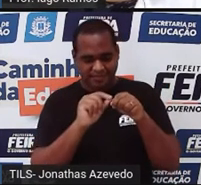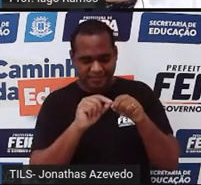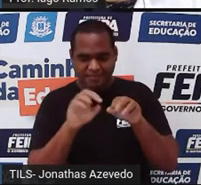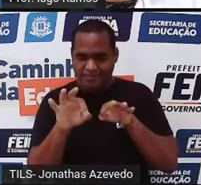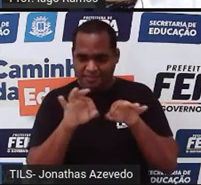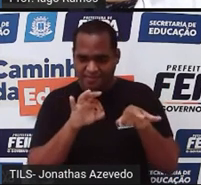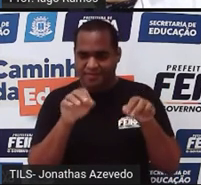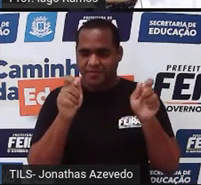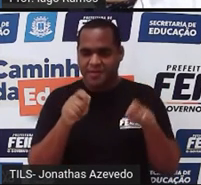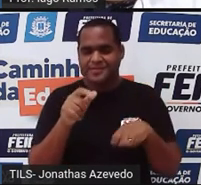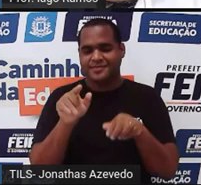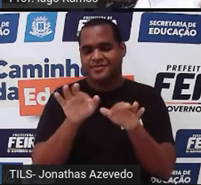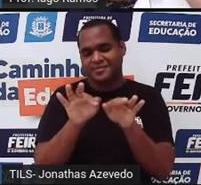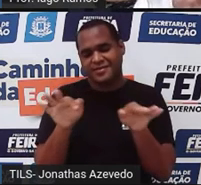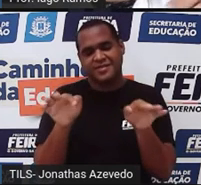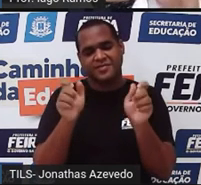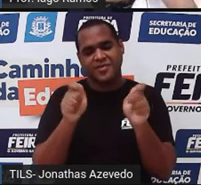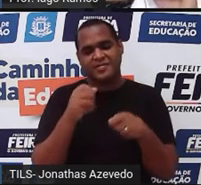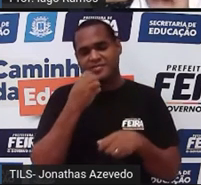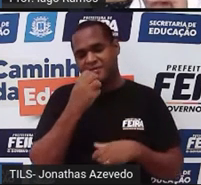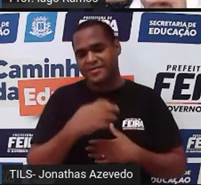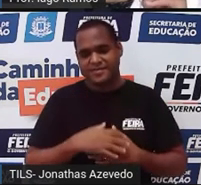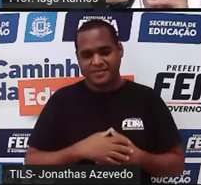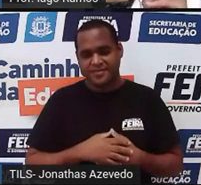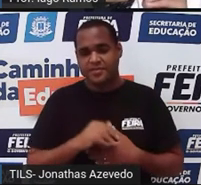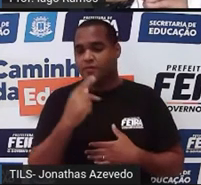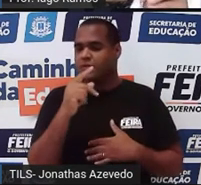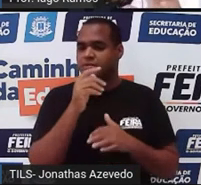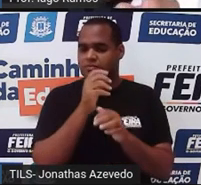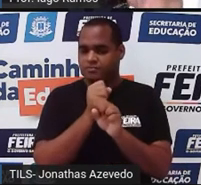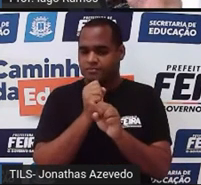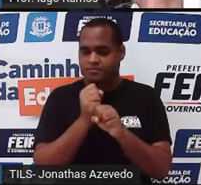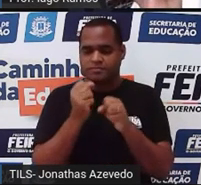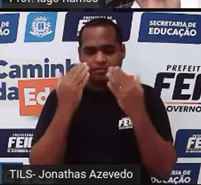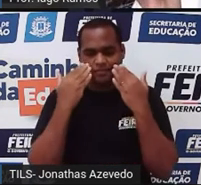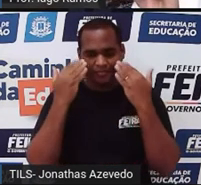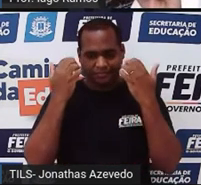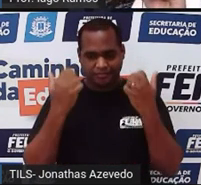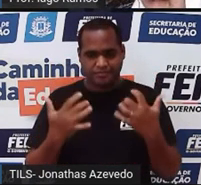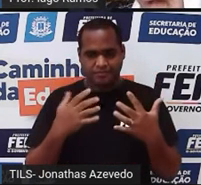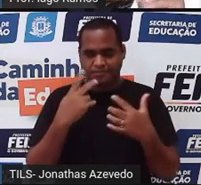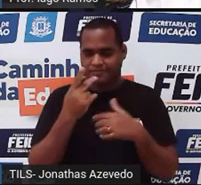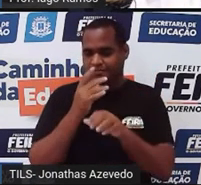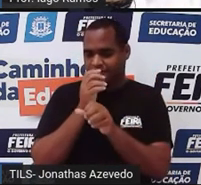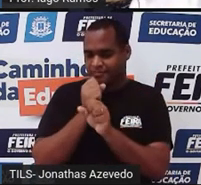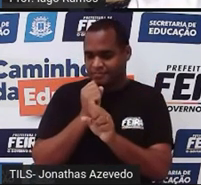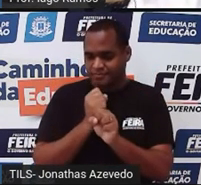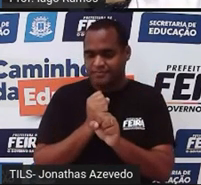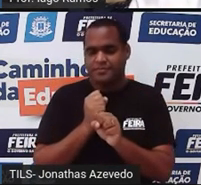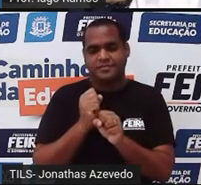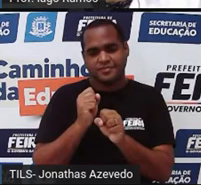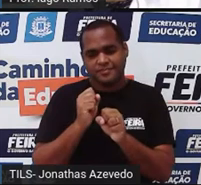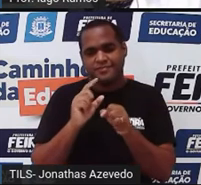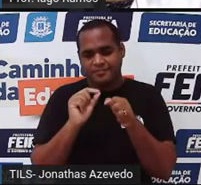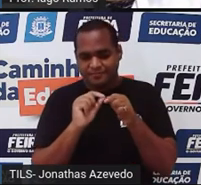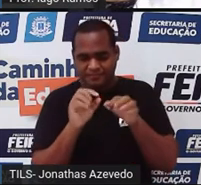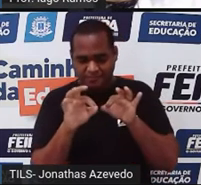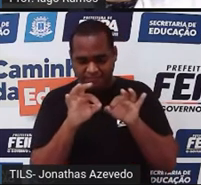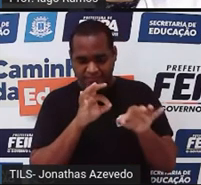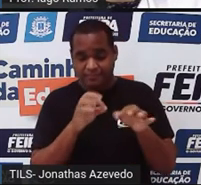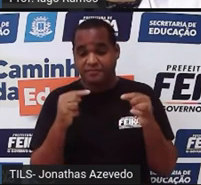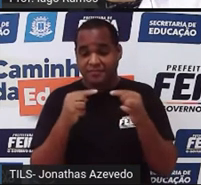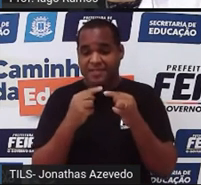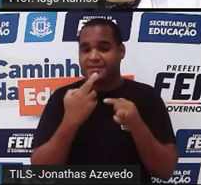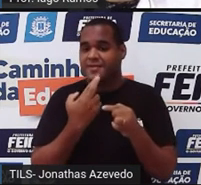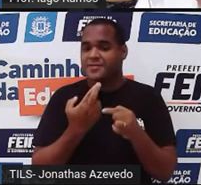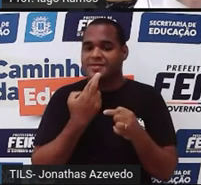simples contazinha, e essa conta vai representar a contagem feita para responder